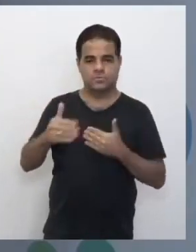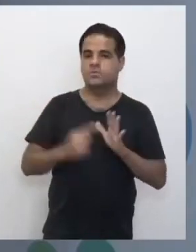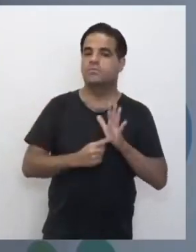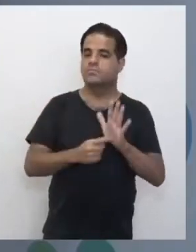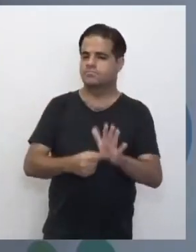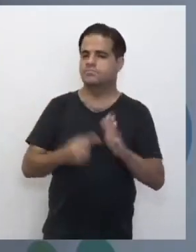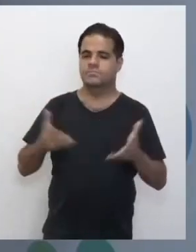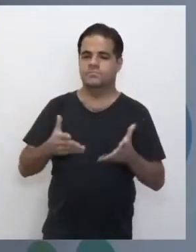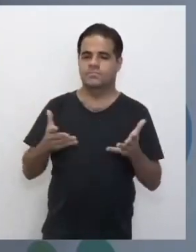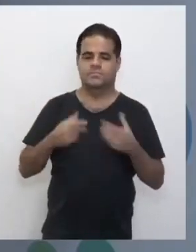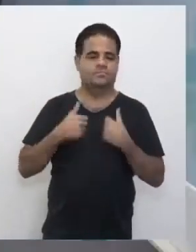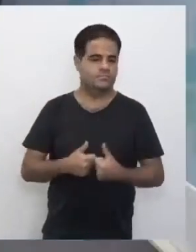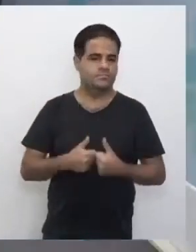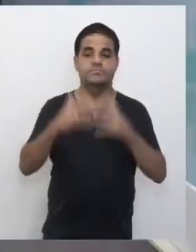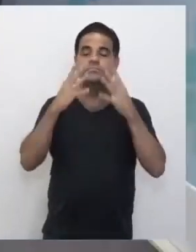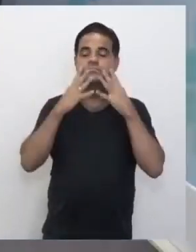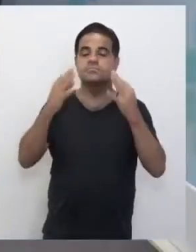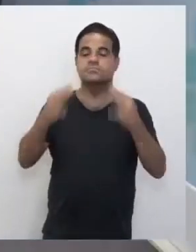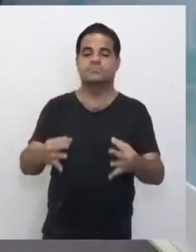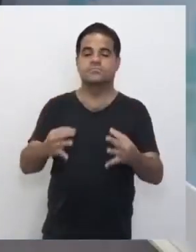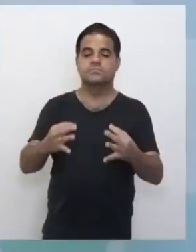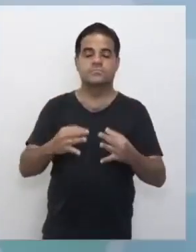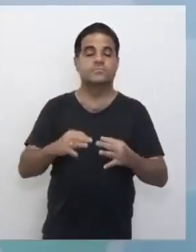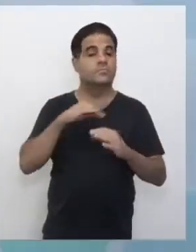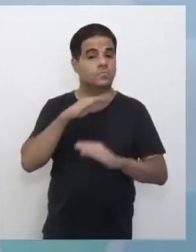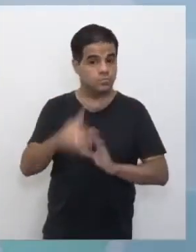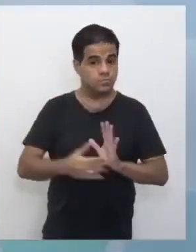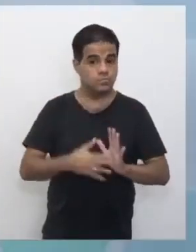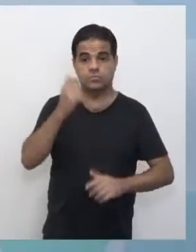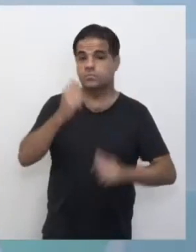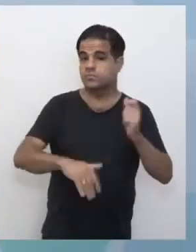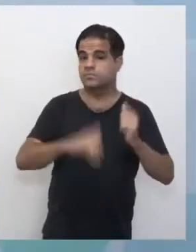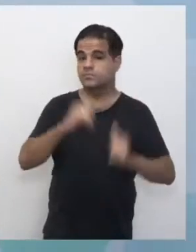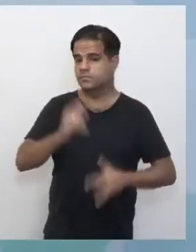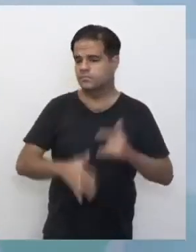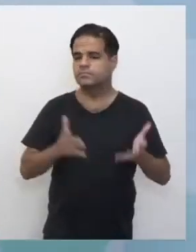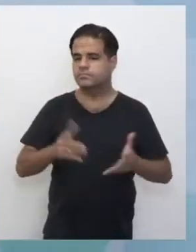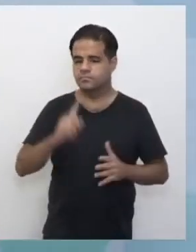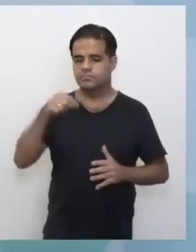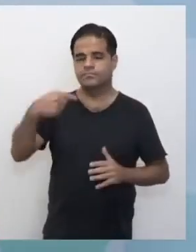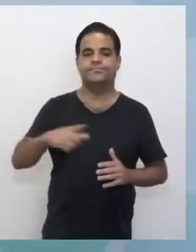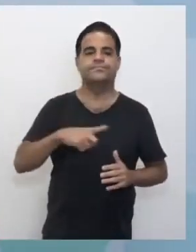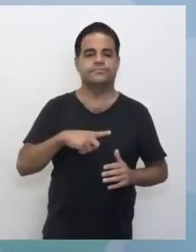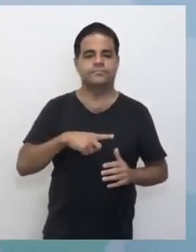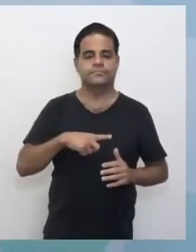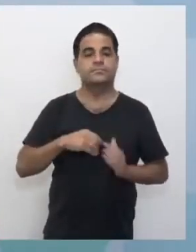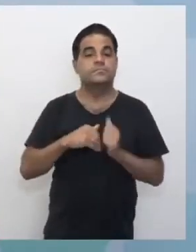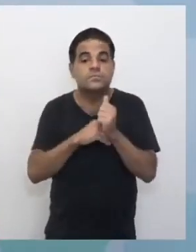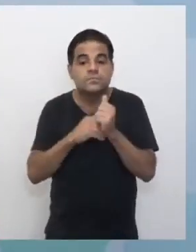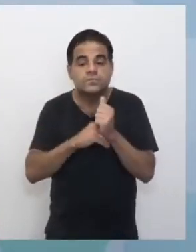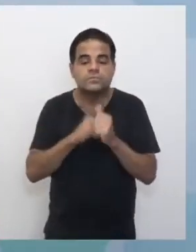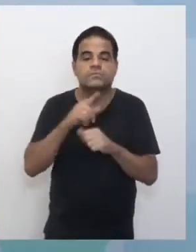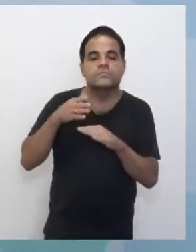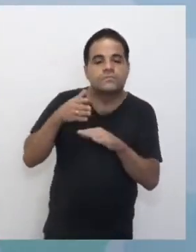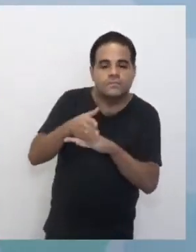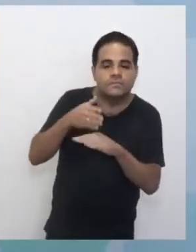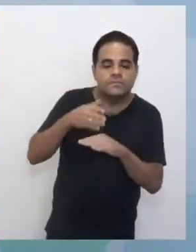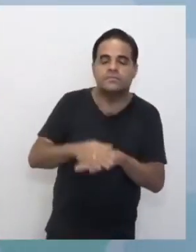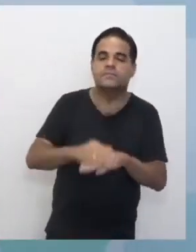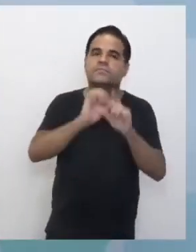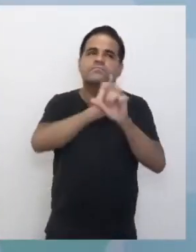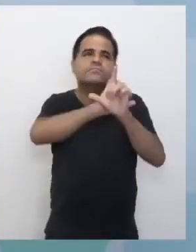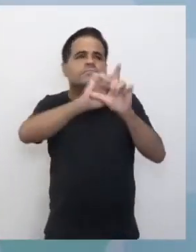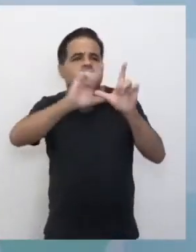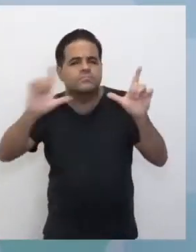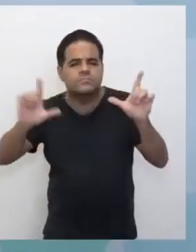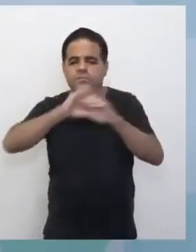para vocês agora, né, João? Sim, presta atenção nesse tutorial, lembrando que tudo que a gente está mostrando aqui vai ter lá um código para vocês acessarem essa playlist e todos